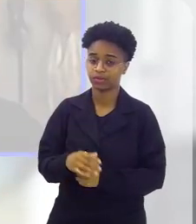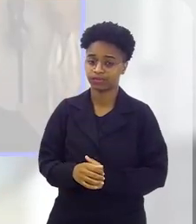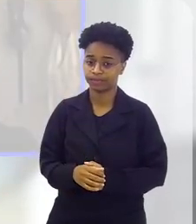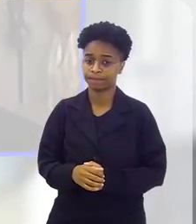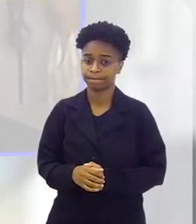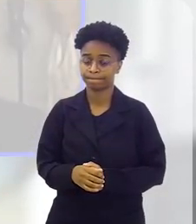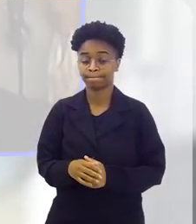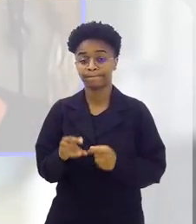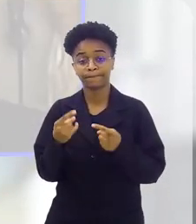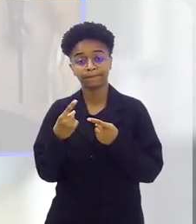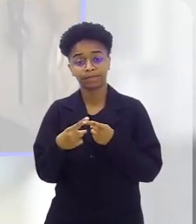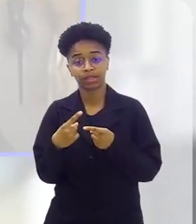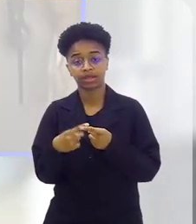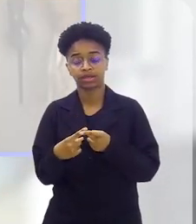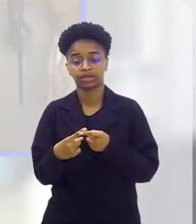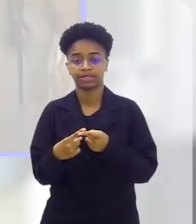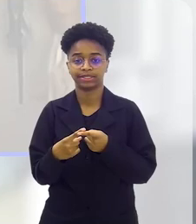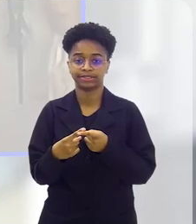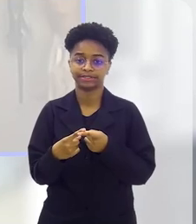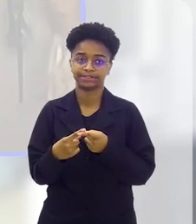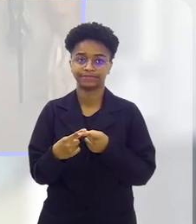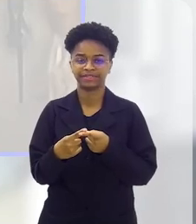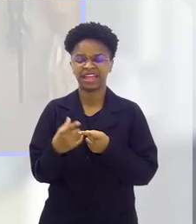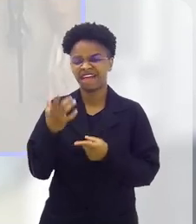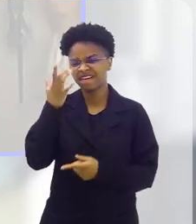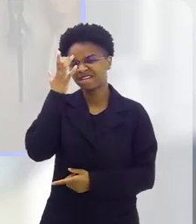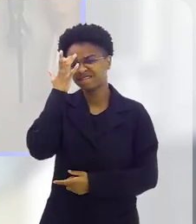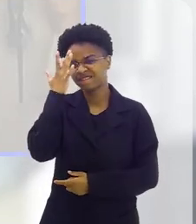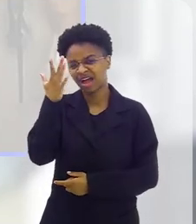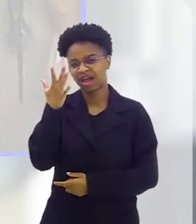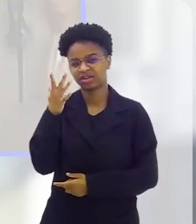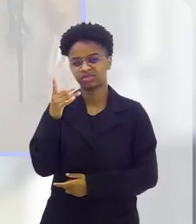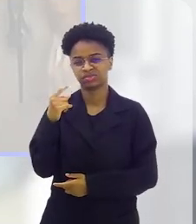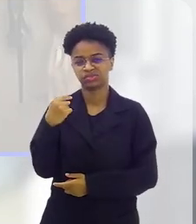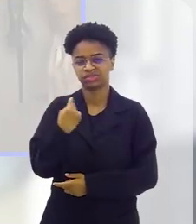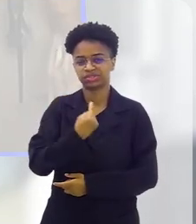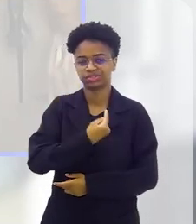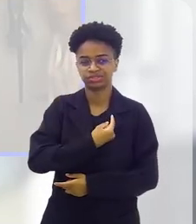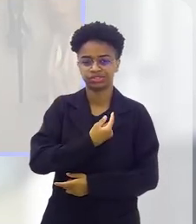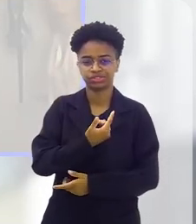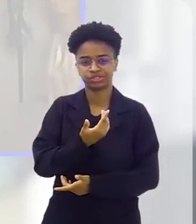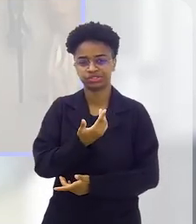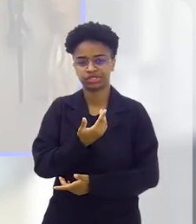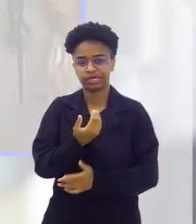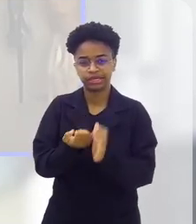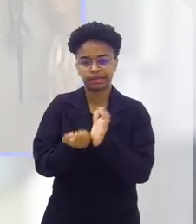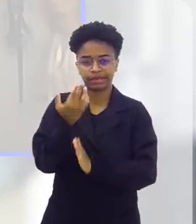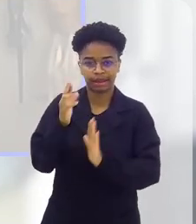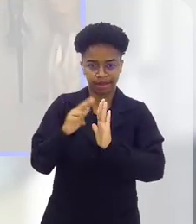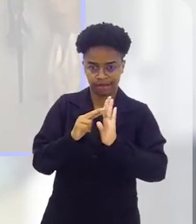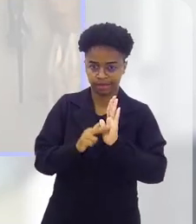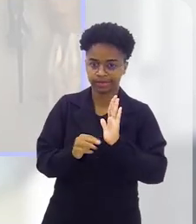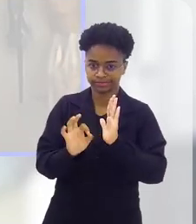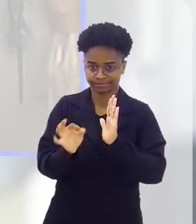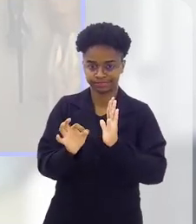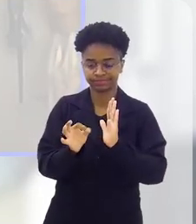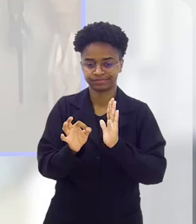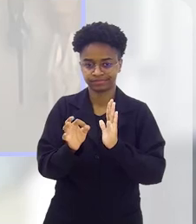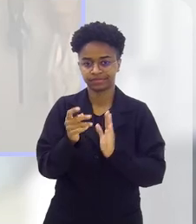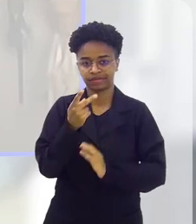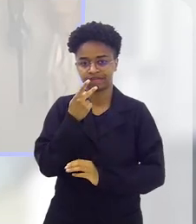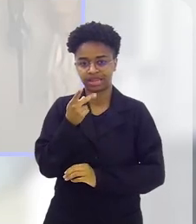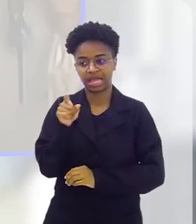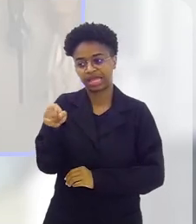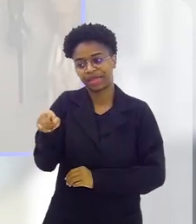você falou, assim, porque é muito fácil a gente colocar uma regra, né?